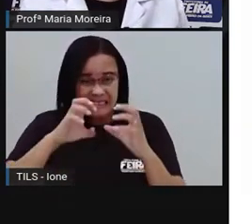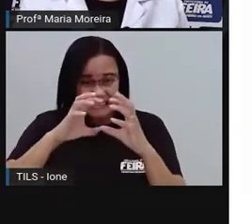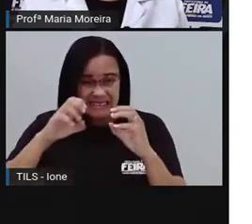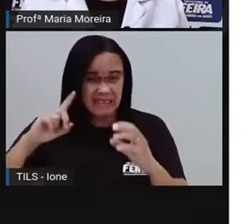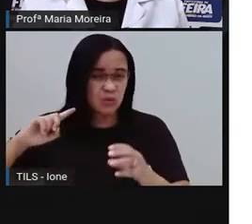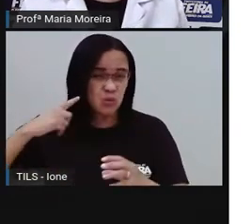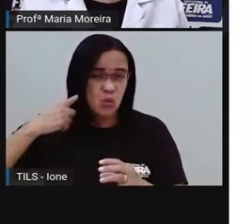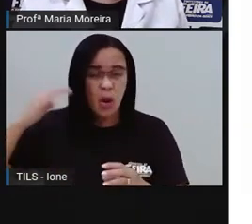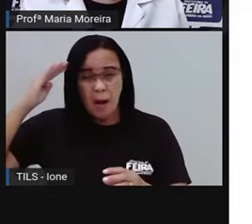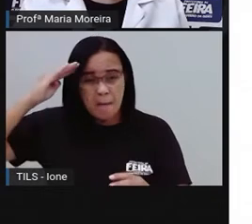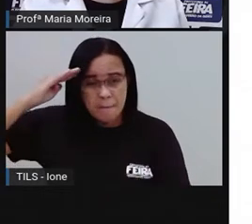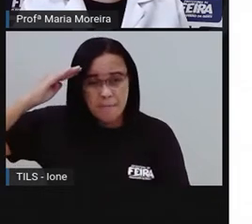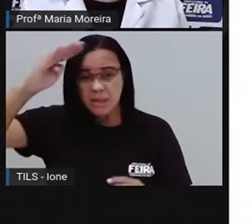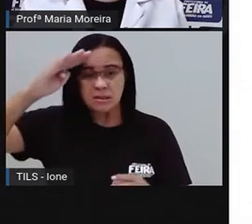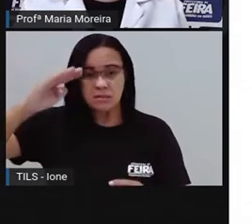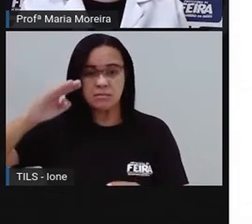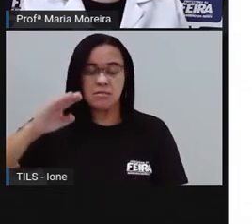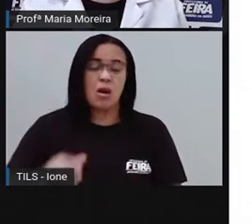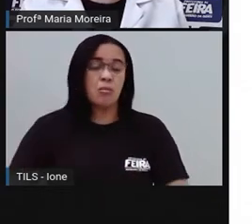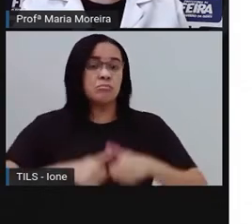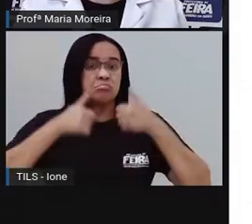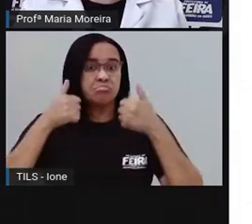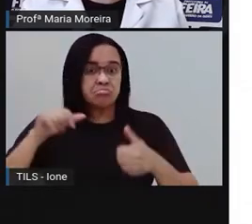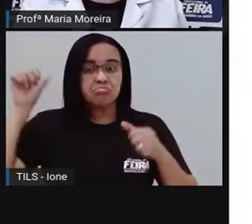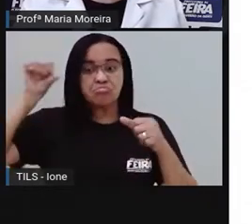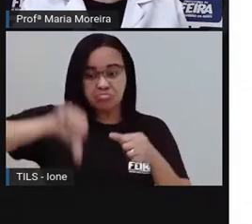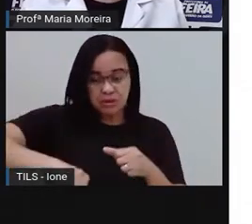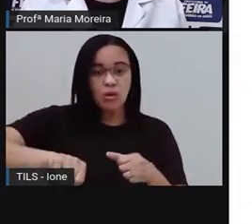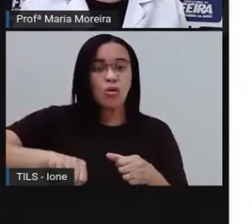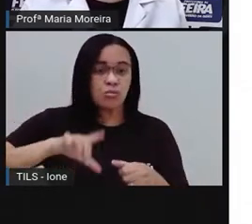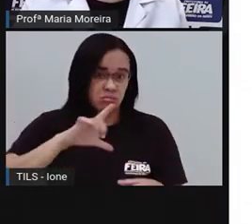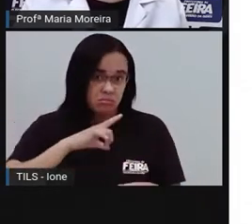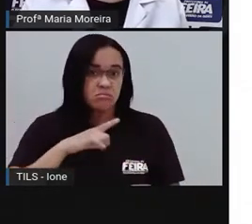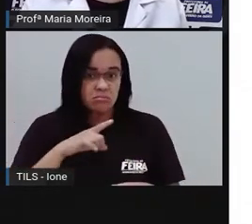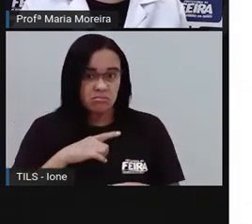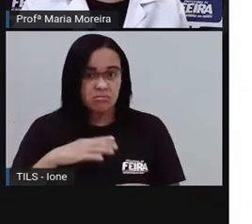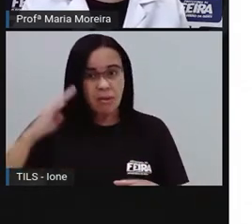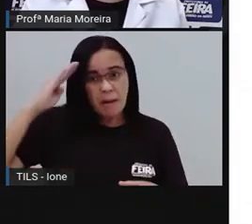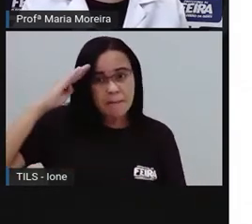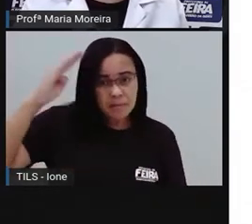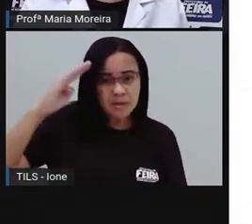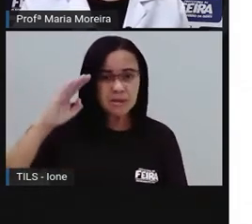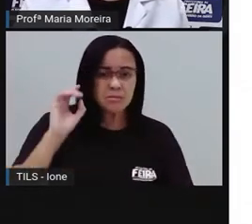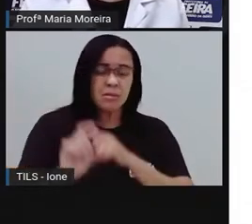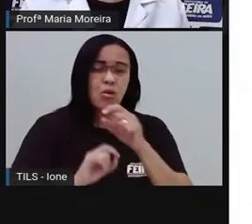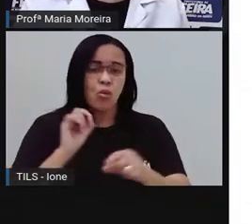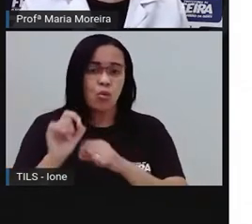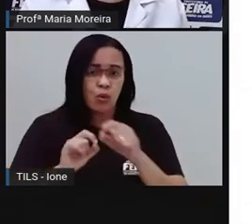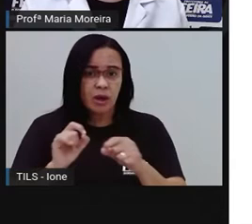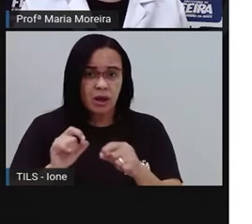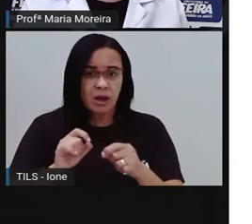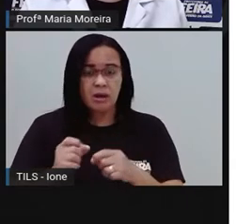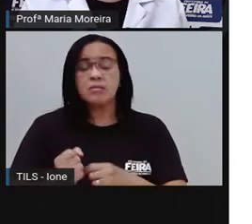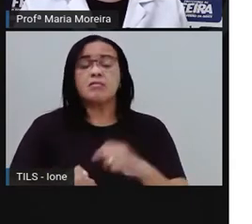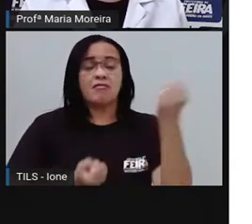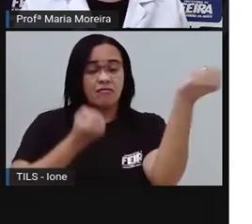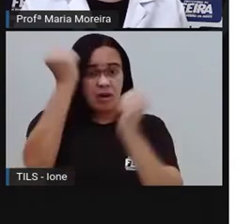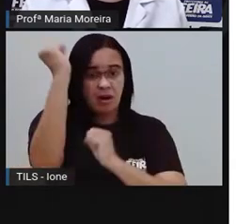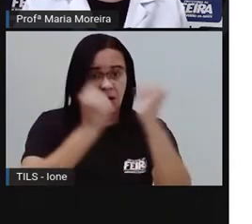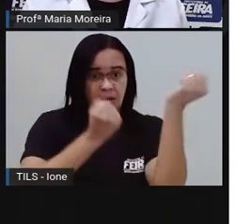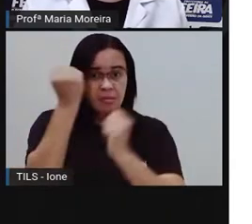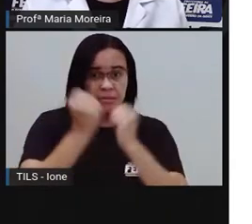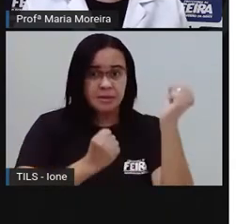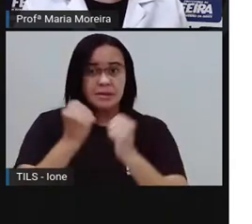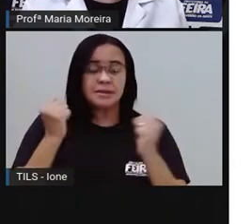fábricas, as usinas termoelétricas, os veículos automotores, principalmente aqueles que empregam combustíveis derivados do